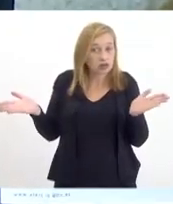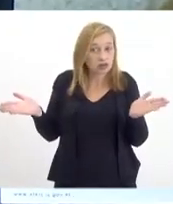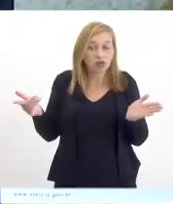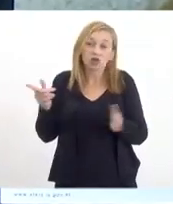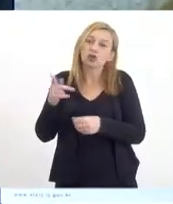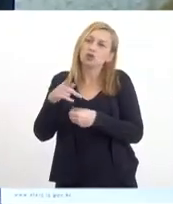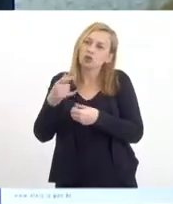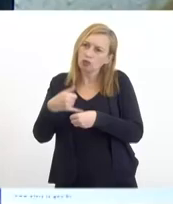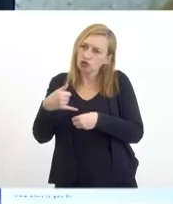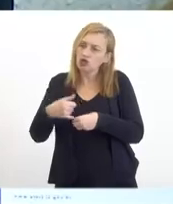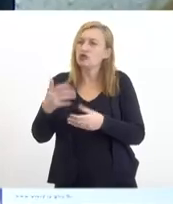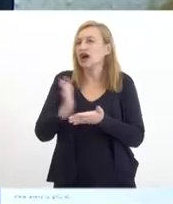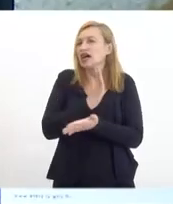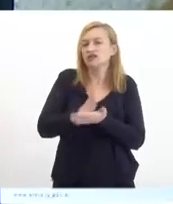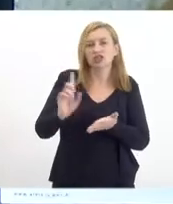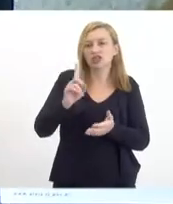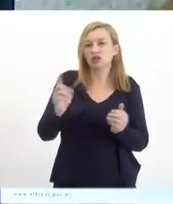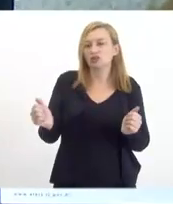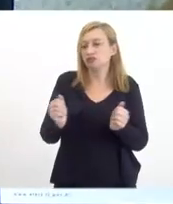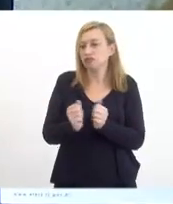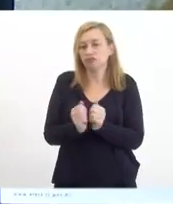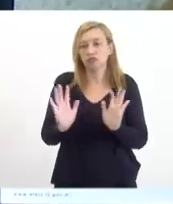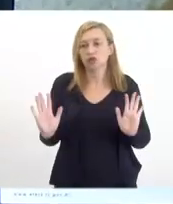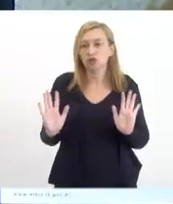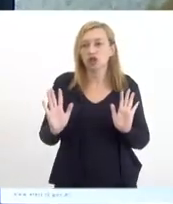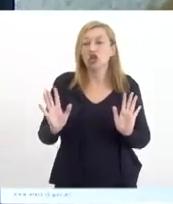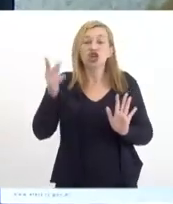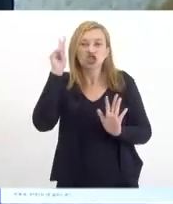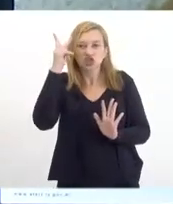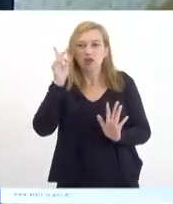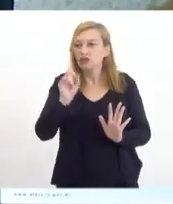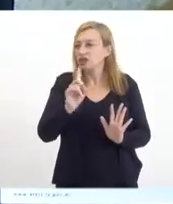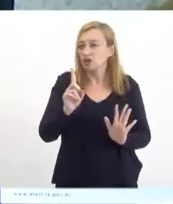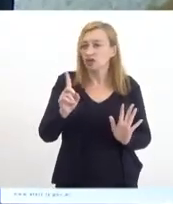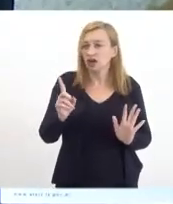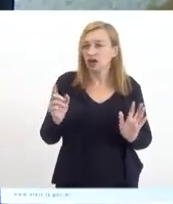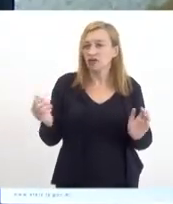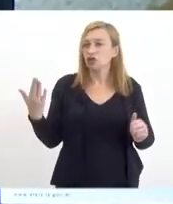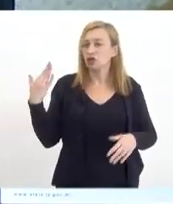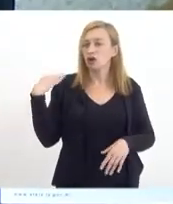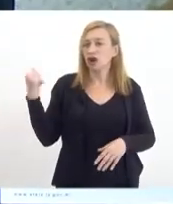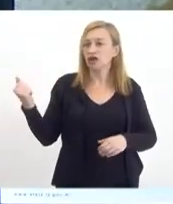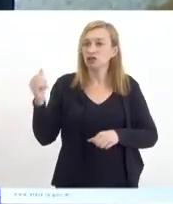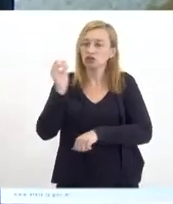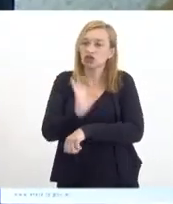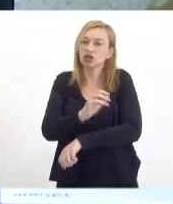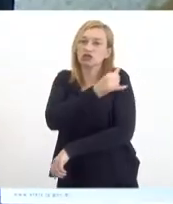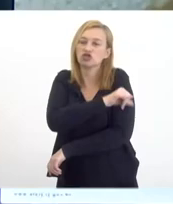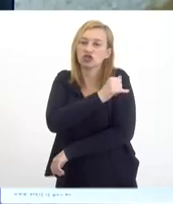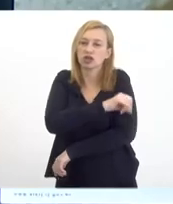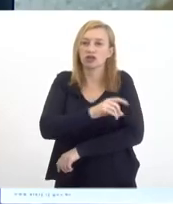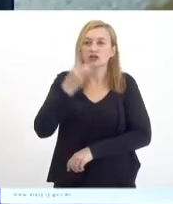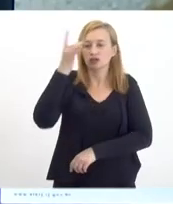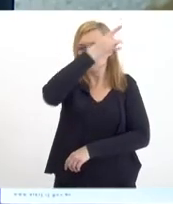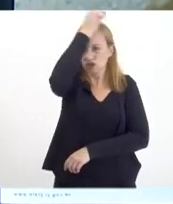Então, por algumas vezes, não fica historicamente não ficava ao lado do Estado do Rio de Janeiro e do Espírito Santo.